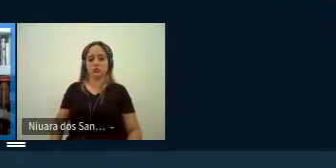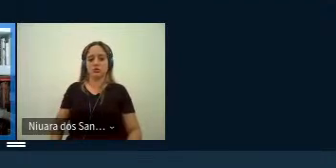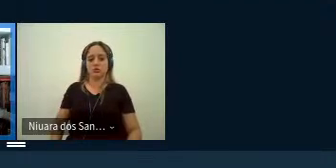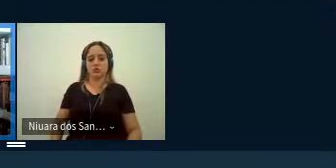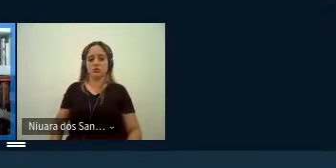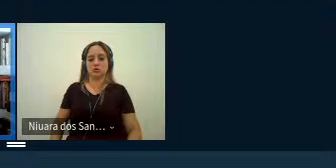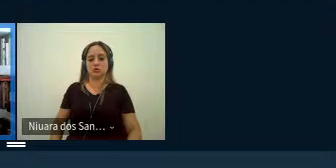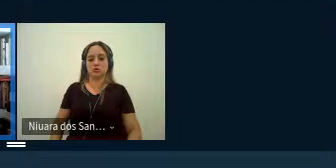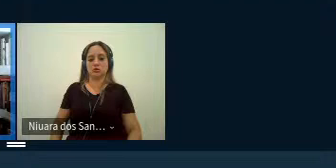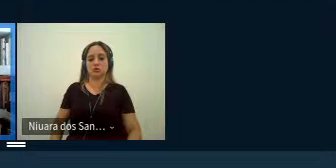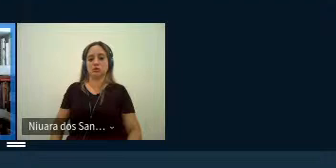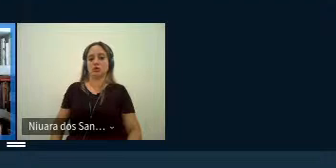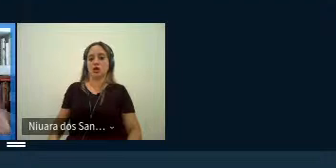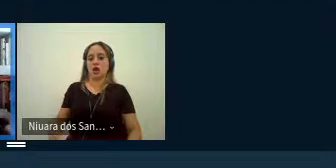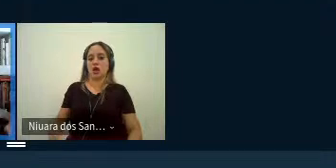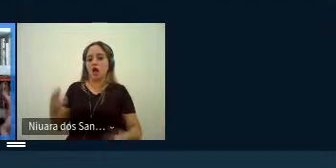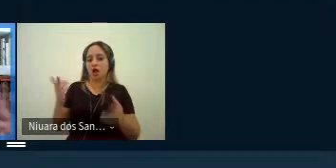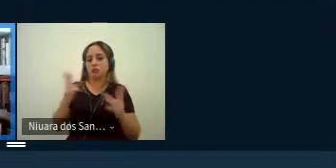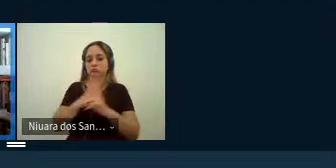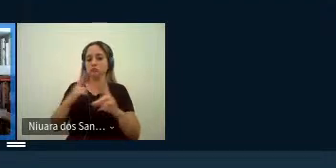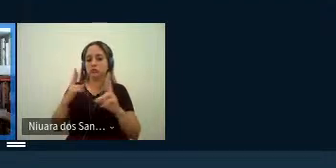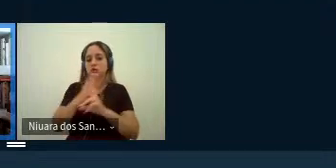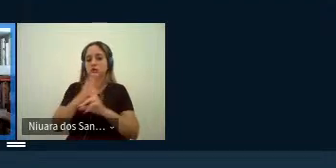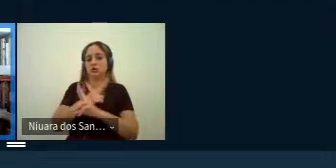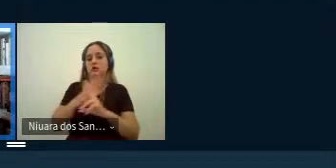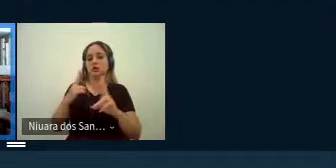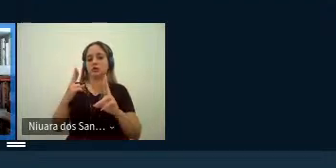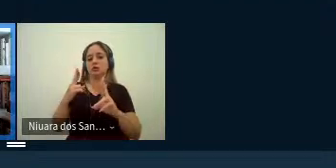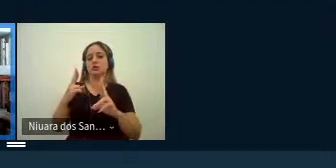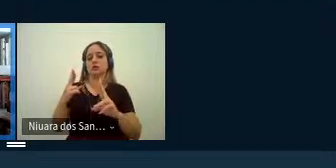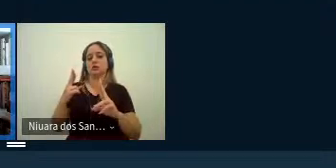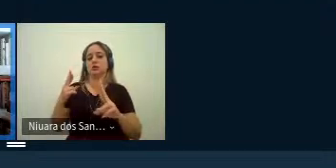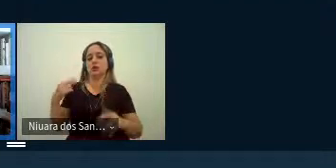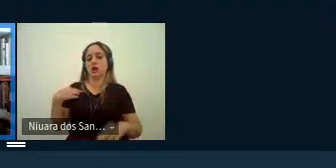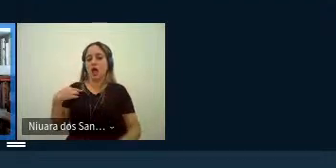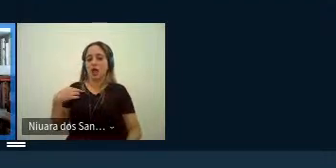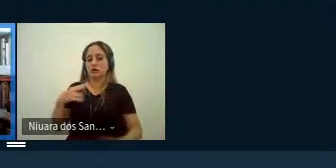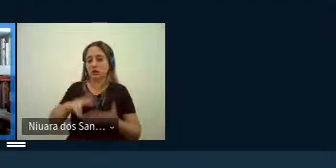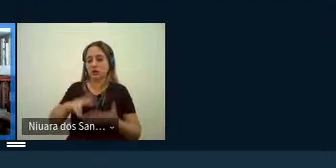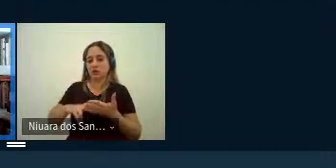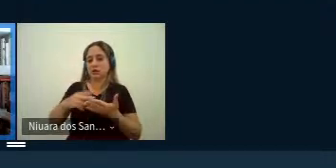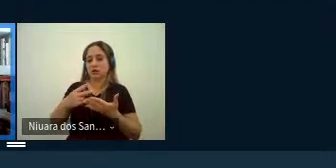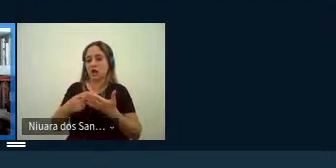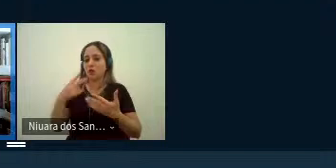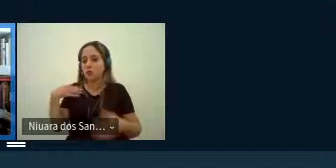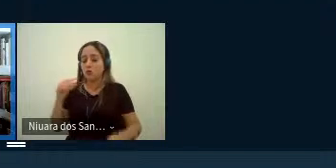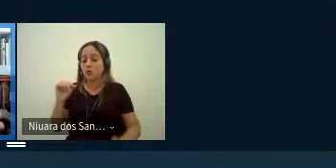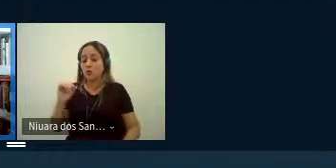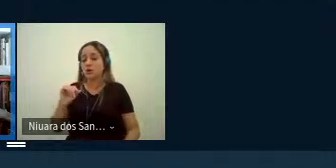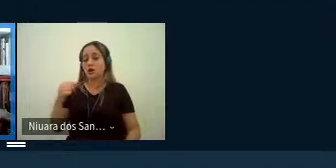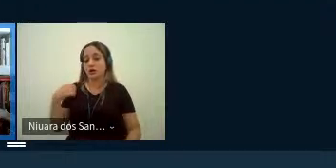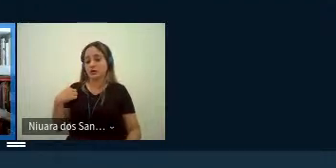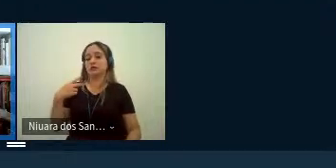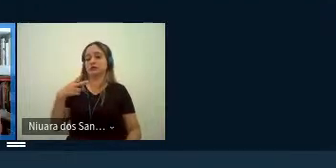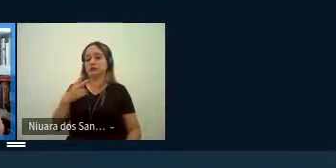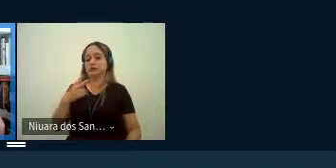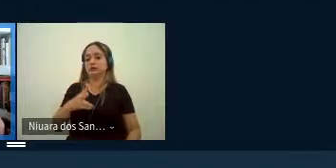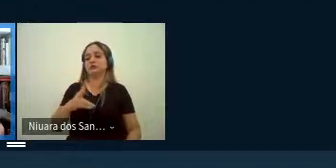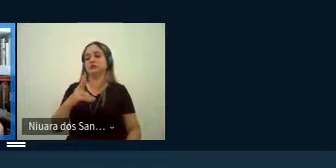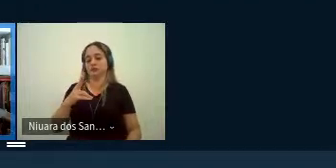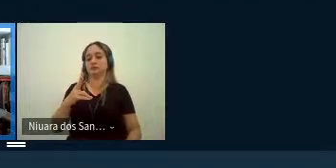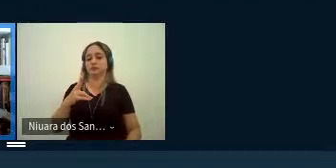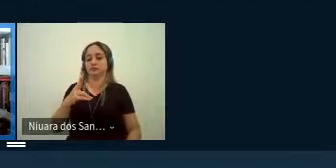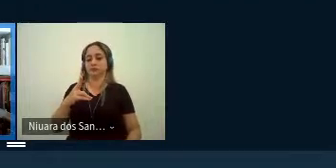as relações estabelecidas entre tradução e mulheres as quais com muita frequência situavam